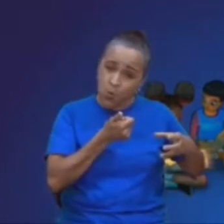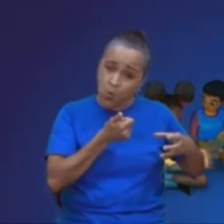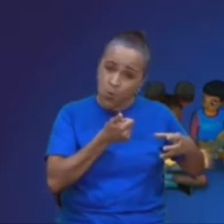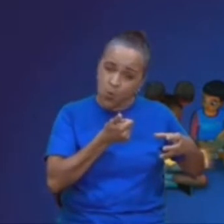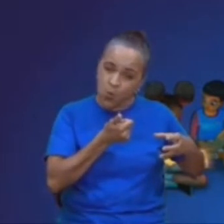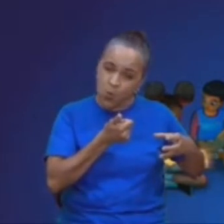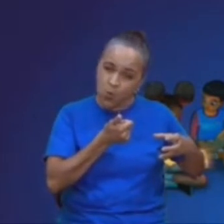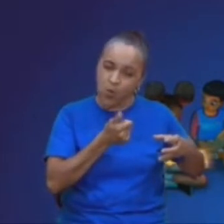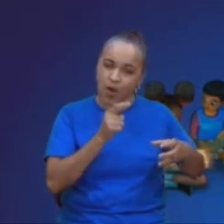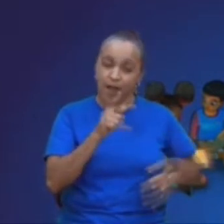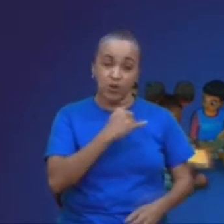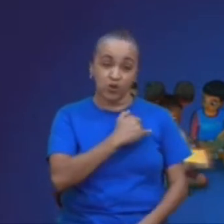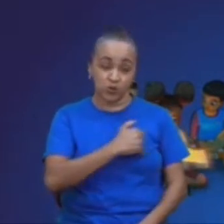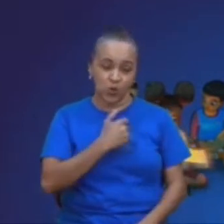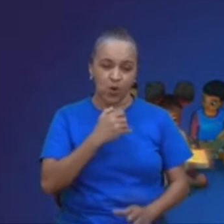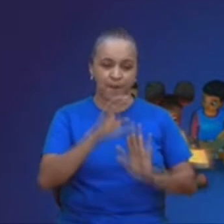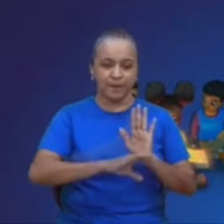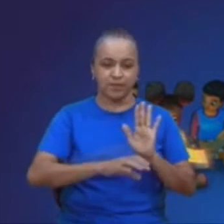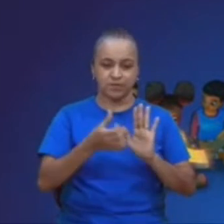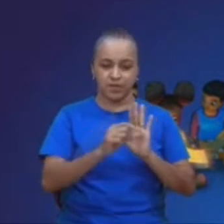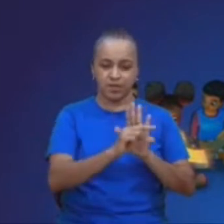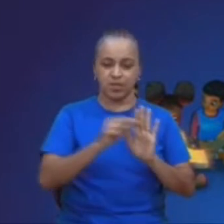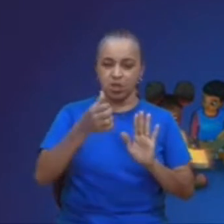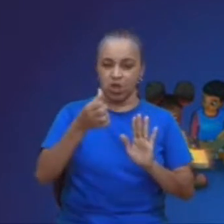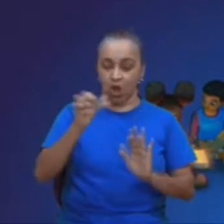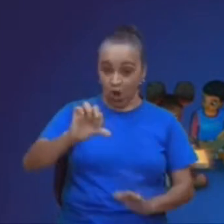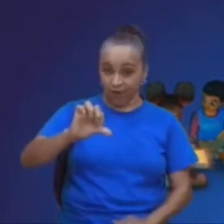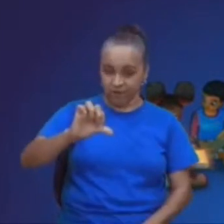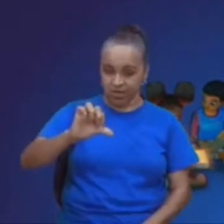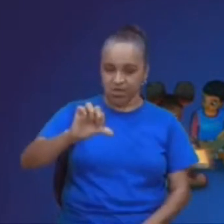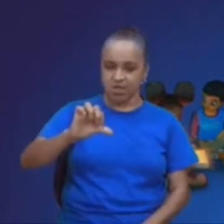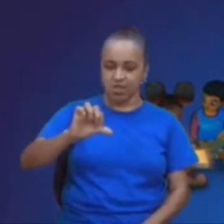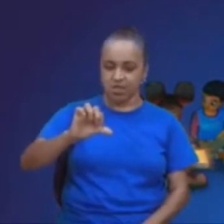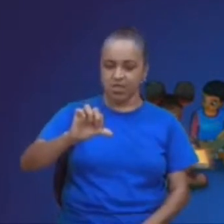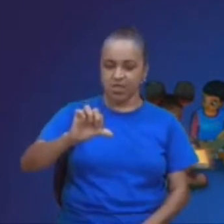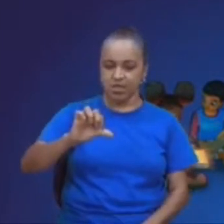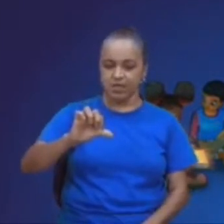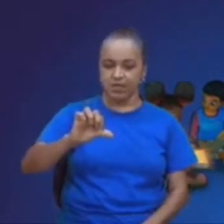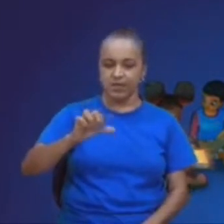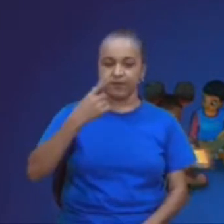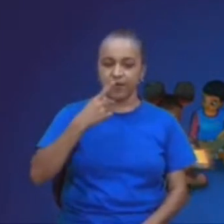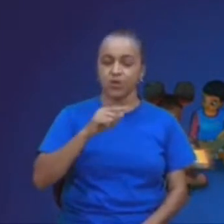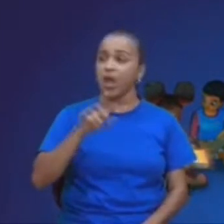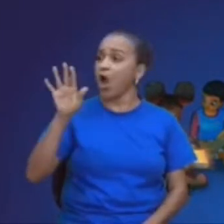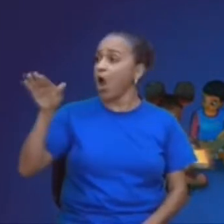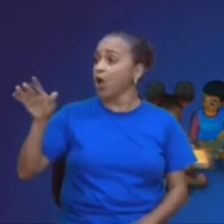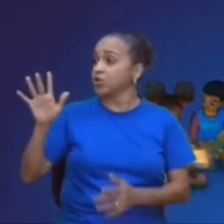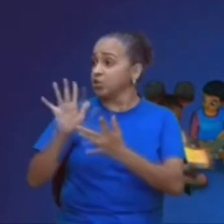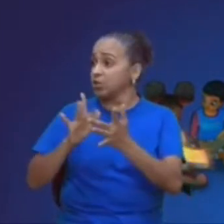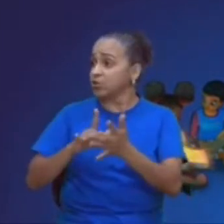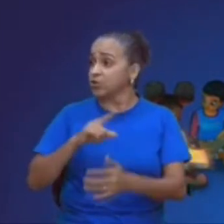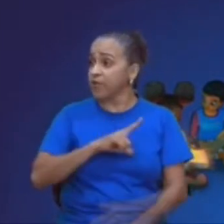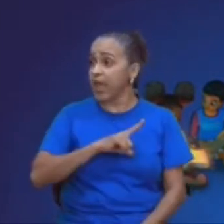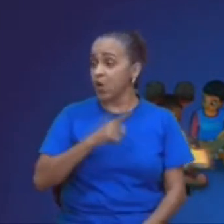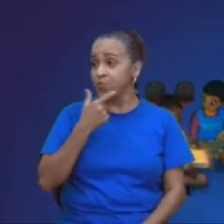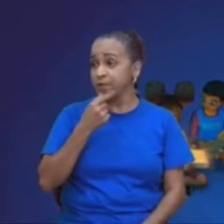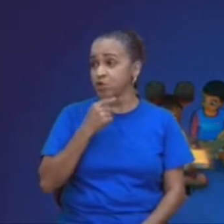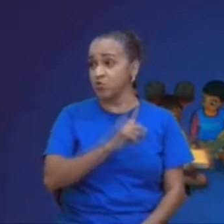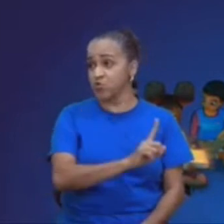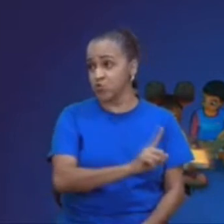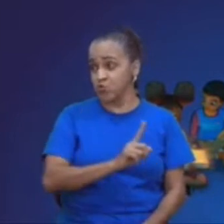lá em João, capítulo 6, verso 9, diz que, está aqui um menino, que tem cinco pães,